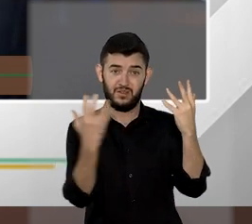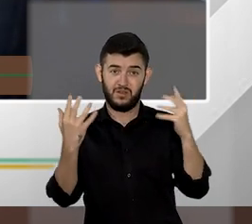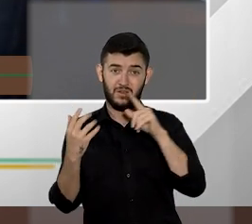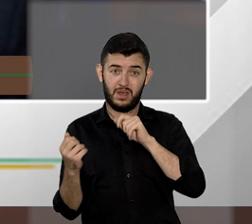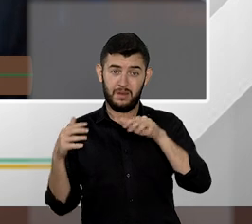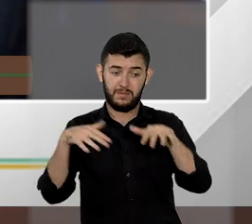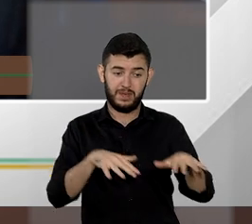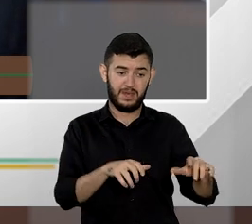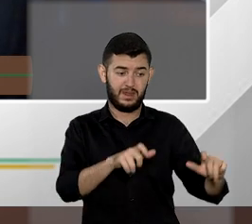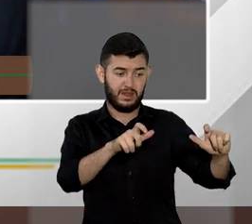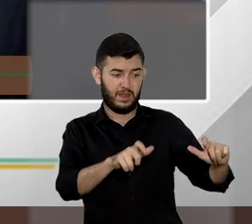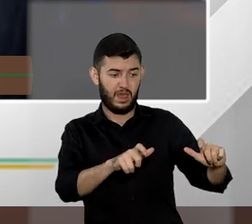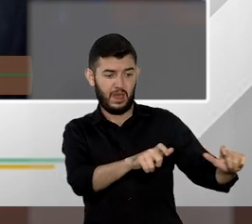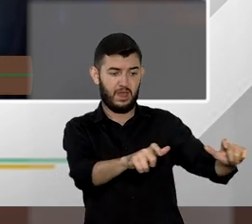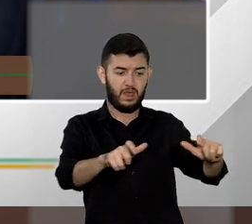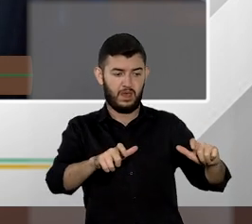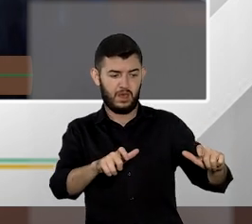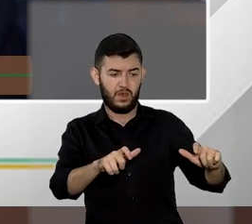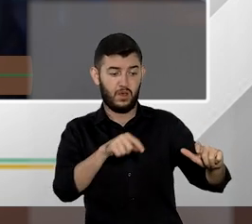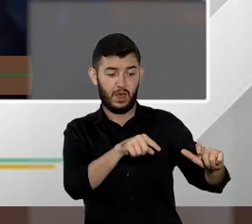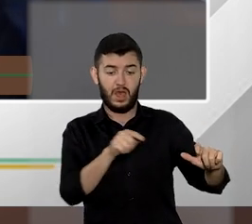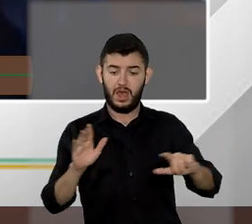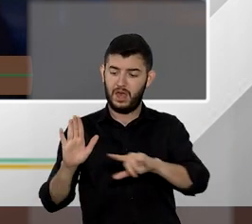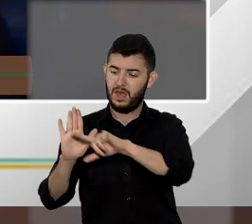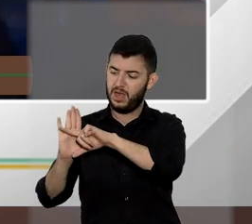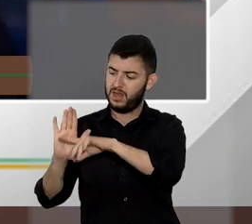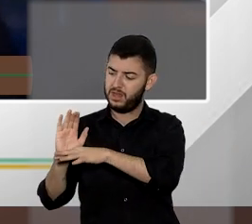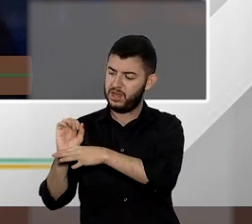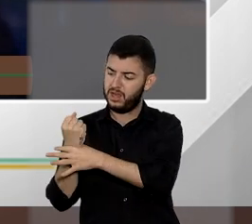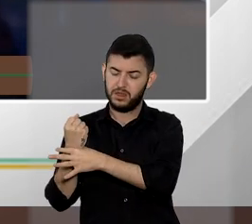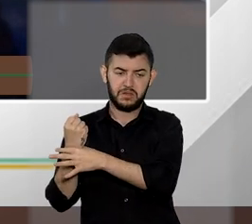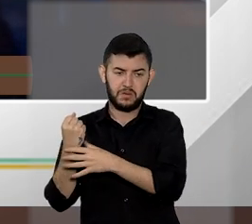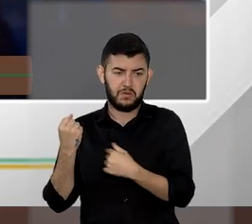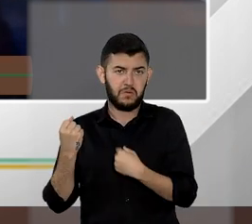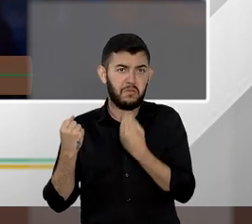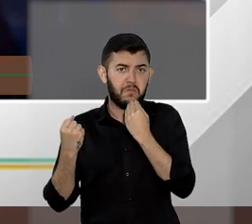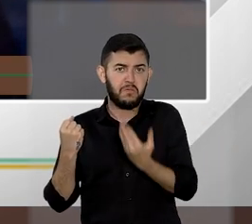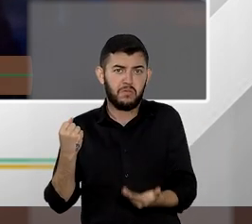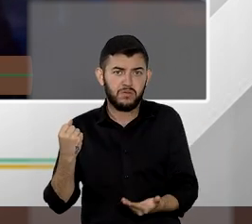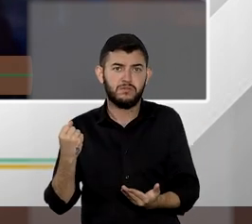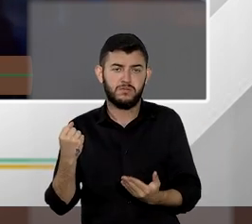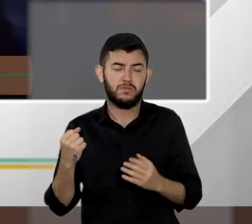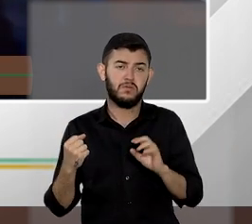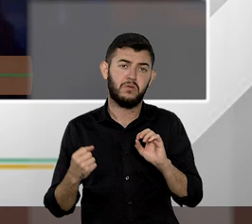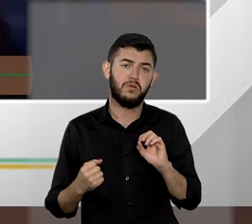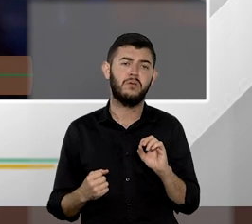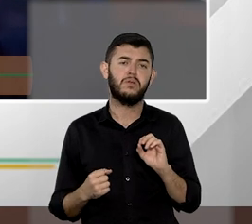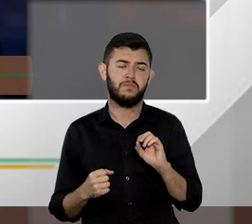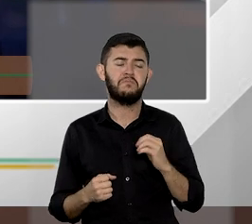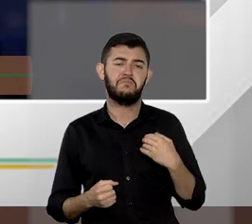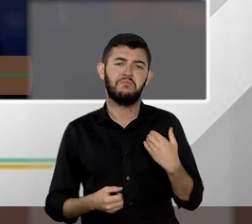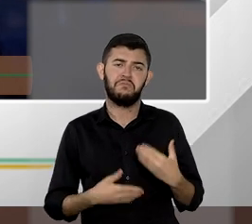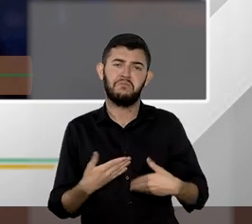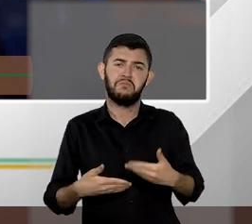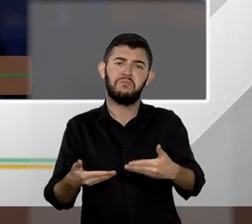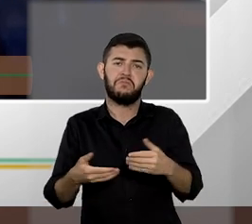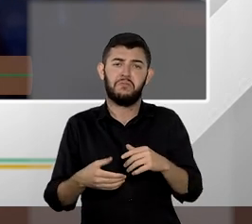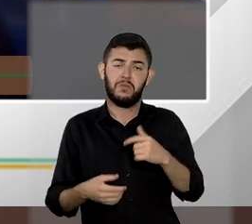na própria lei enfim e aí por diante aí sucessivamente